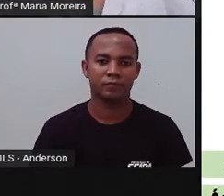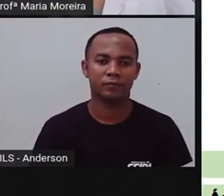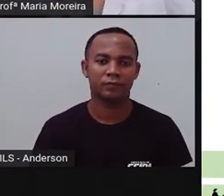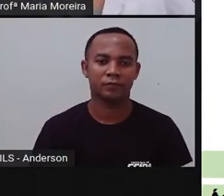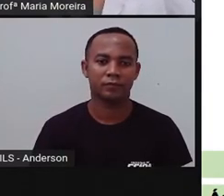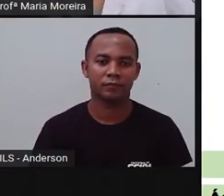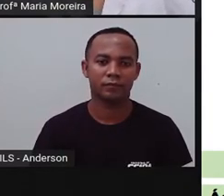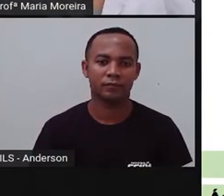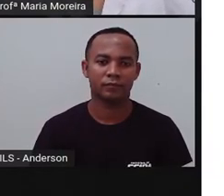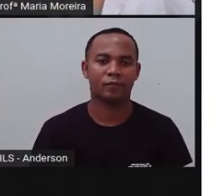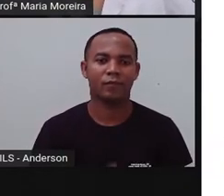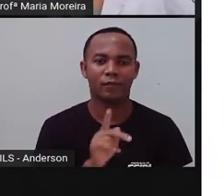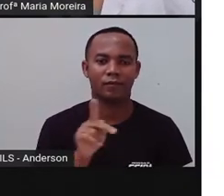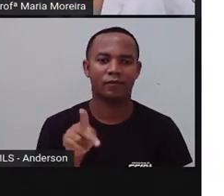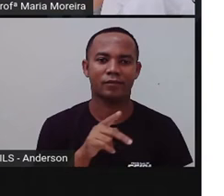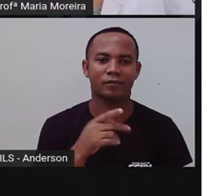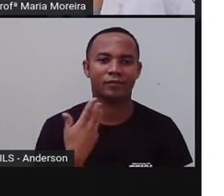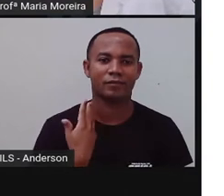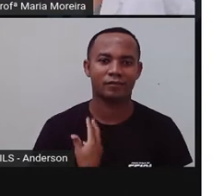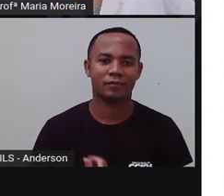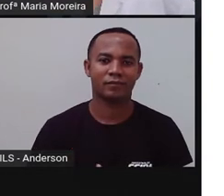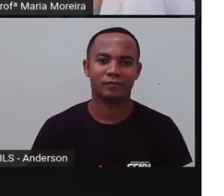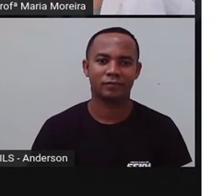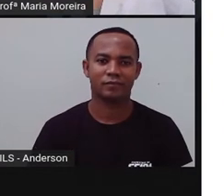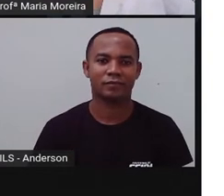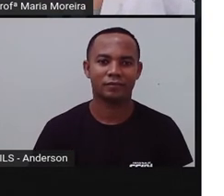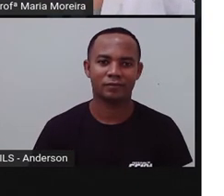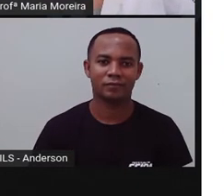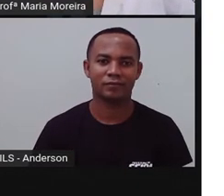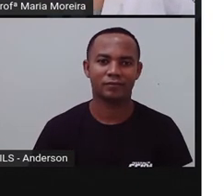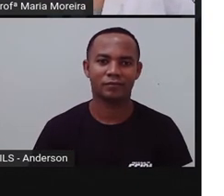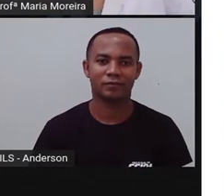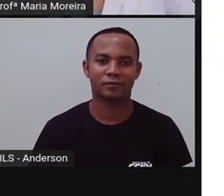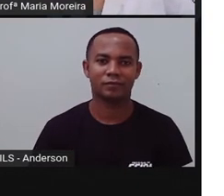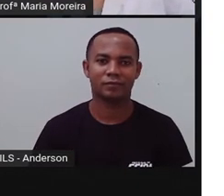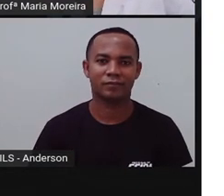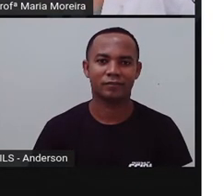ProCAP, já estava cansada, hein? Anderson também, tá cansado, Anderson?